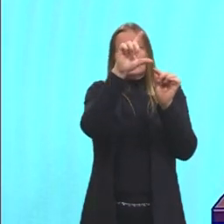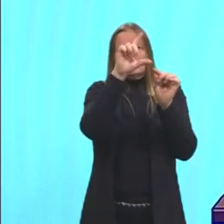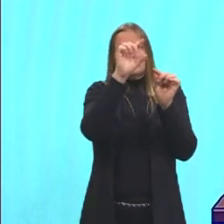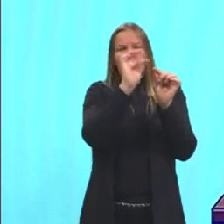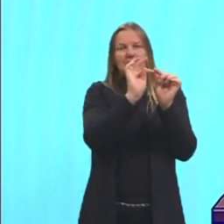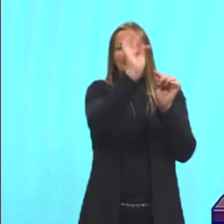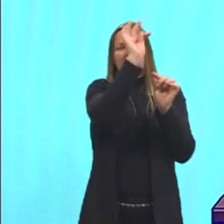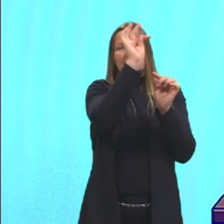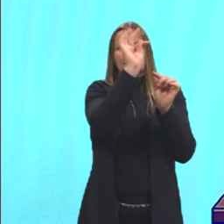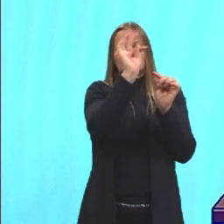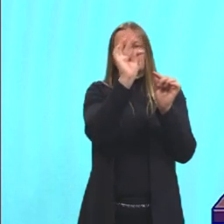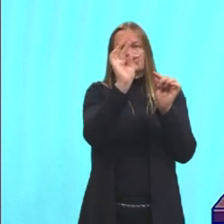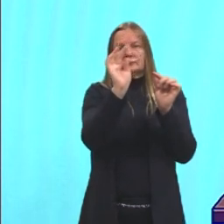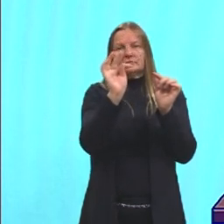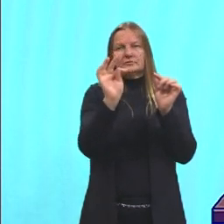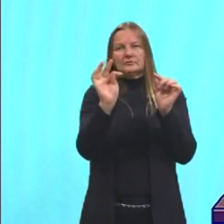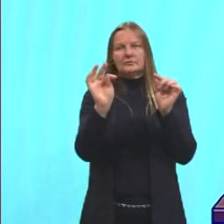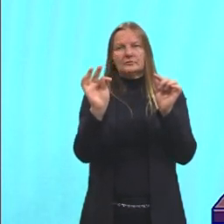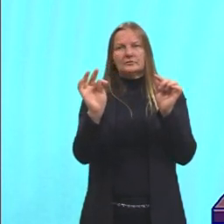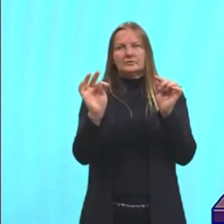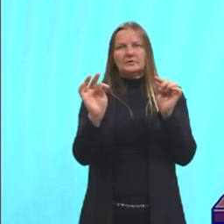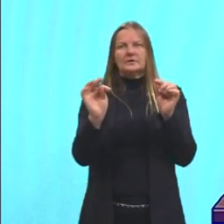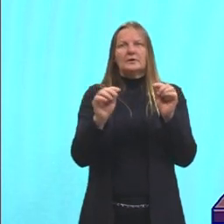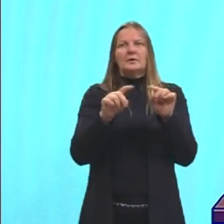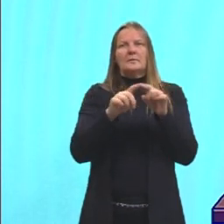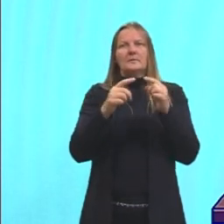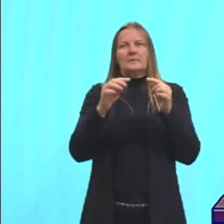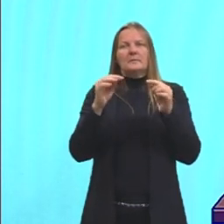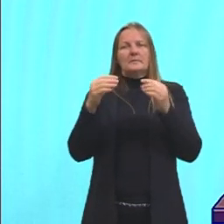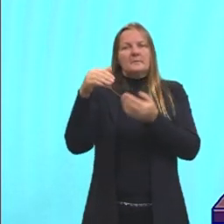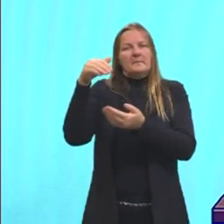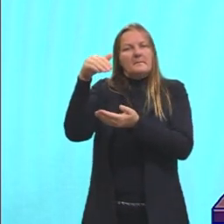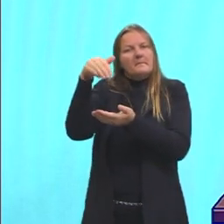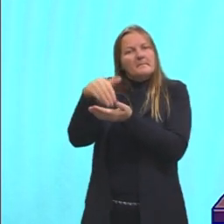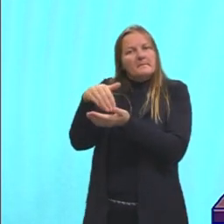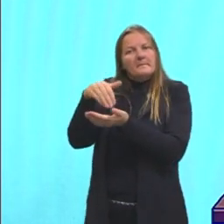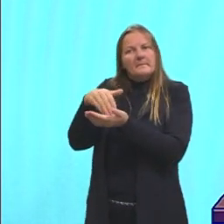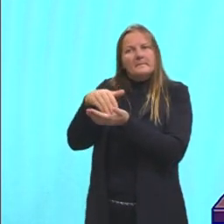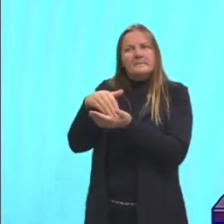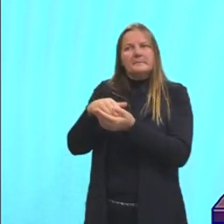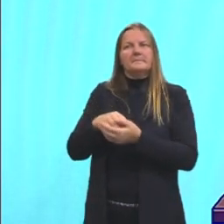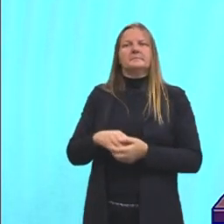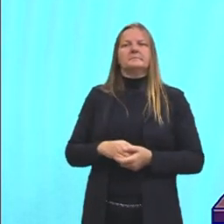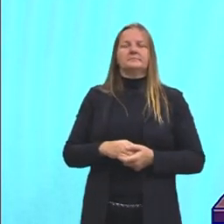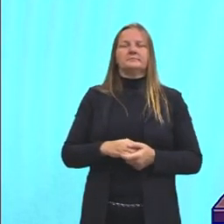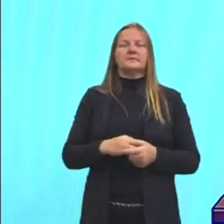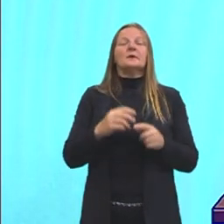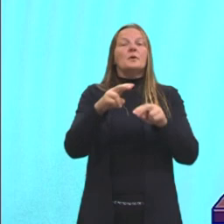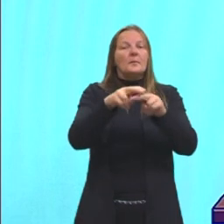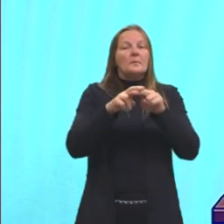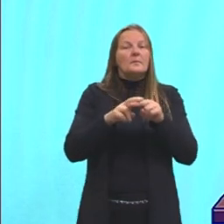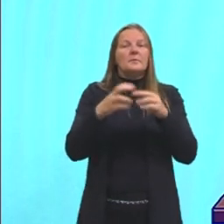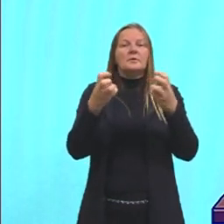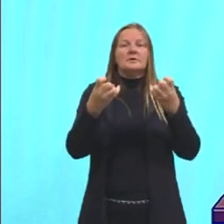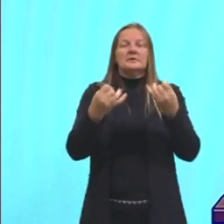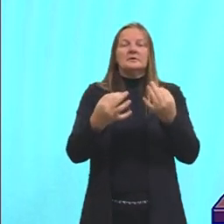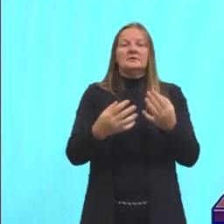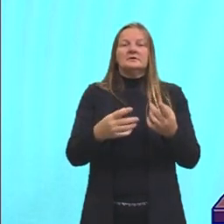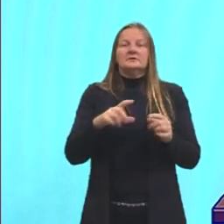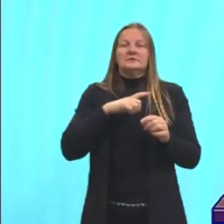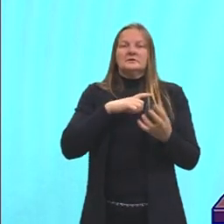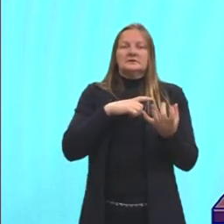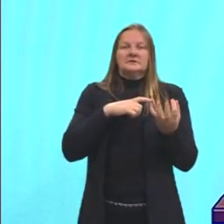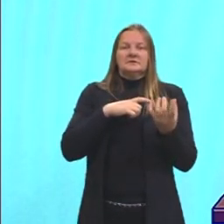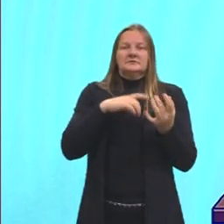elas vão indo, se colidindo até chegar a esse ponto aqui. Então, por isso que, apesar da